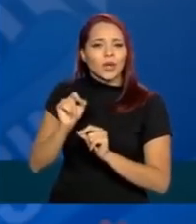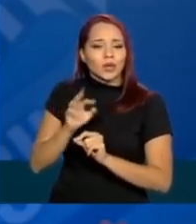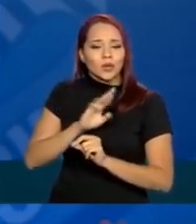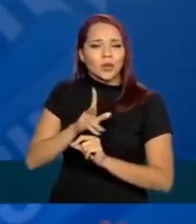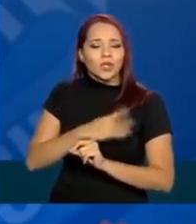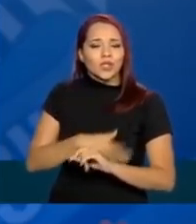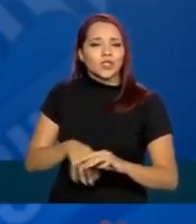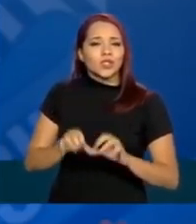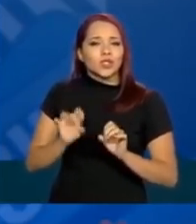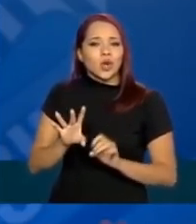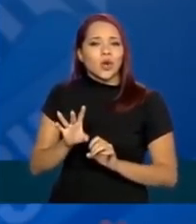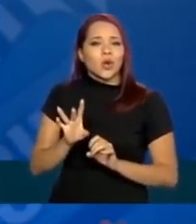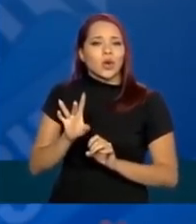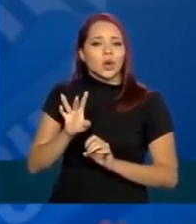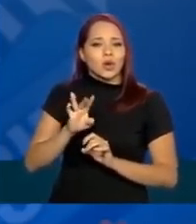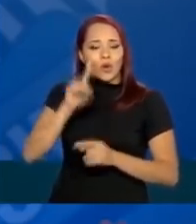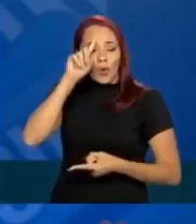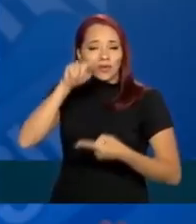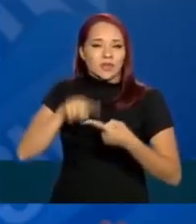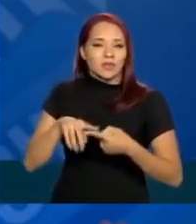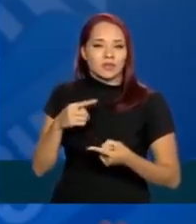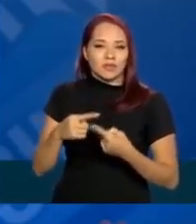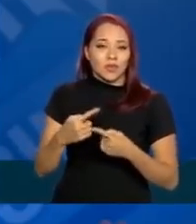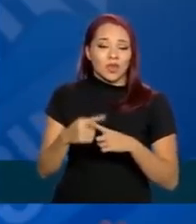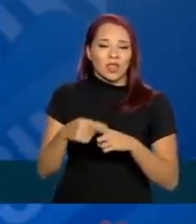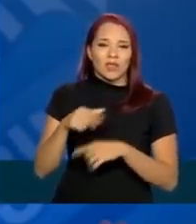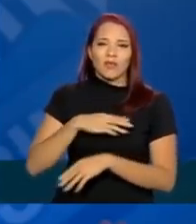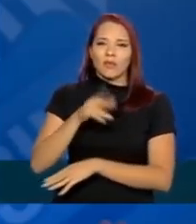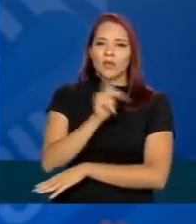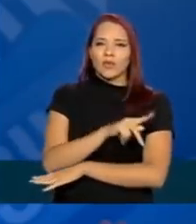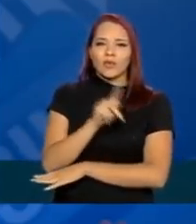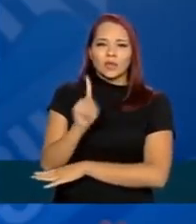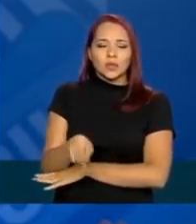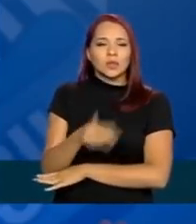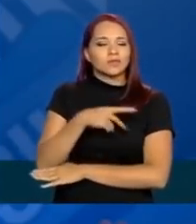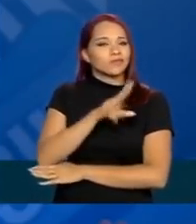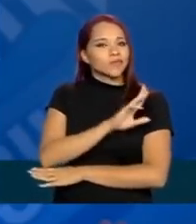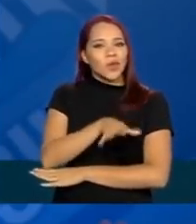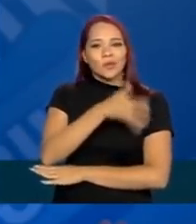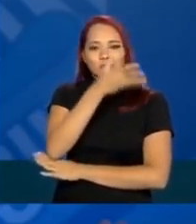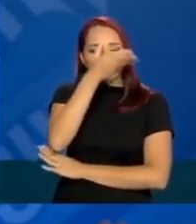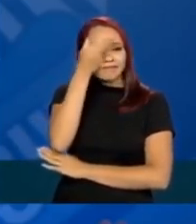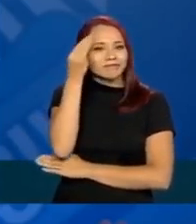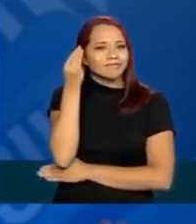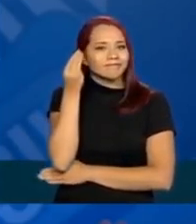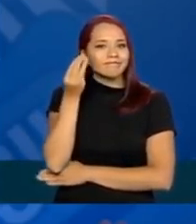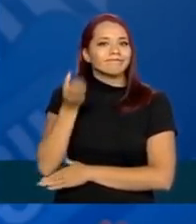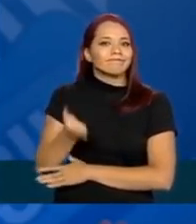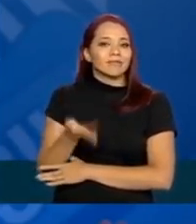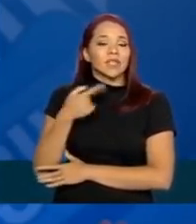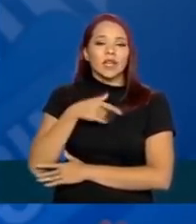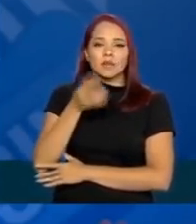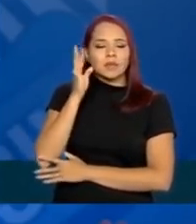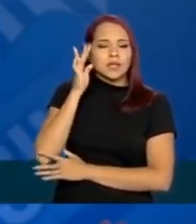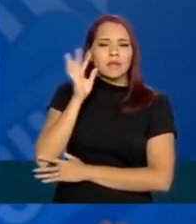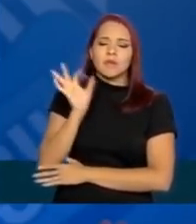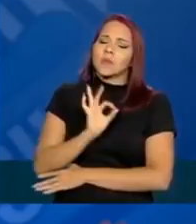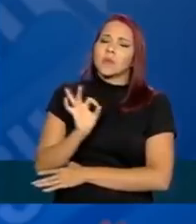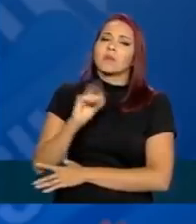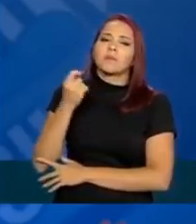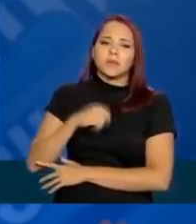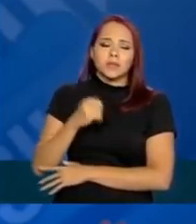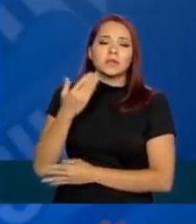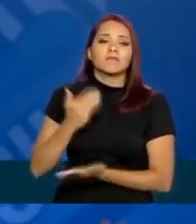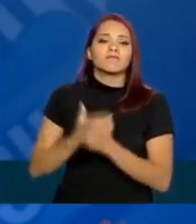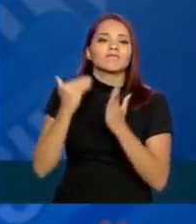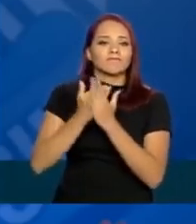consenso foi, porque teve um professor, que são muitos nomes, que achava que não, que tinha que ter mais